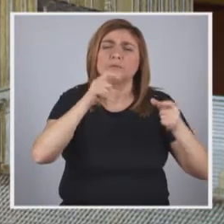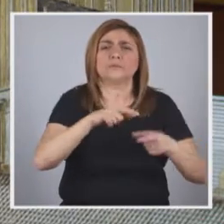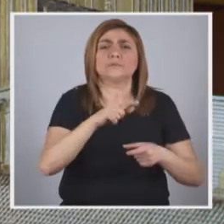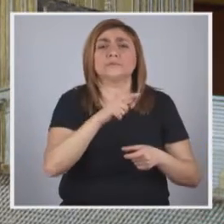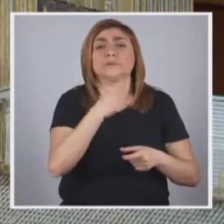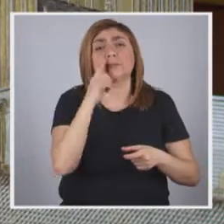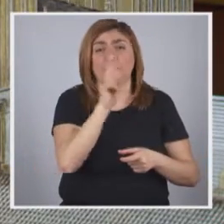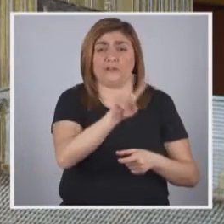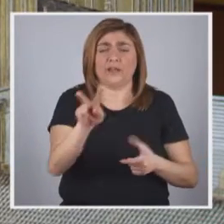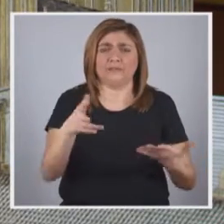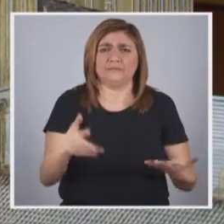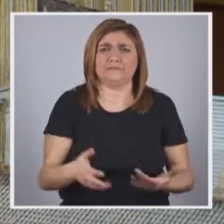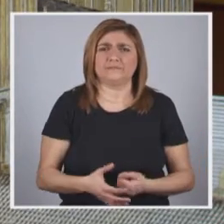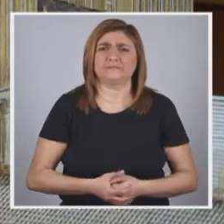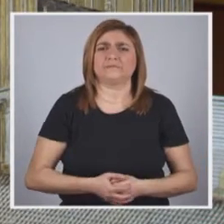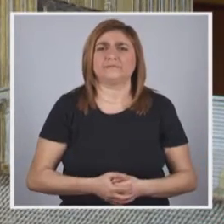normovisuais.